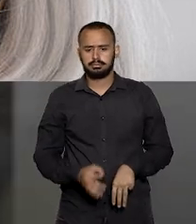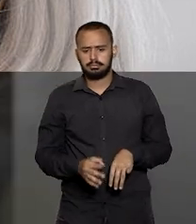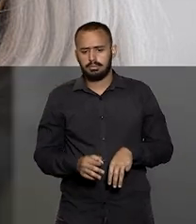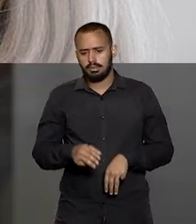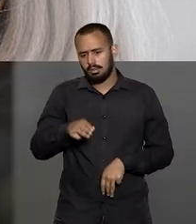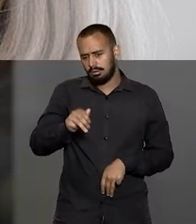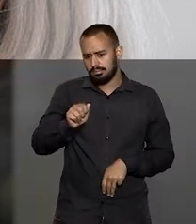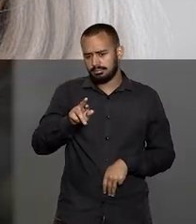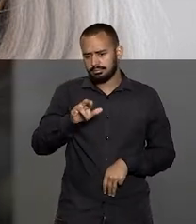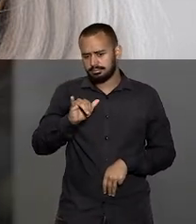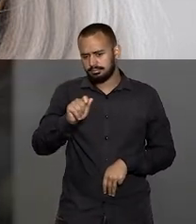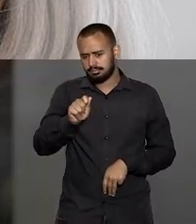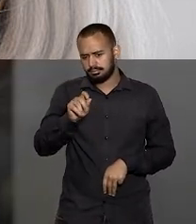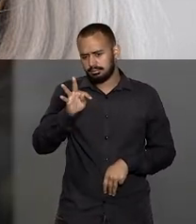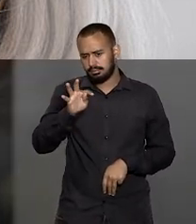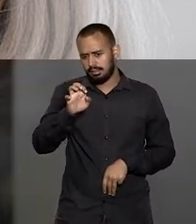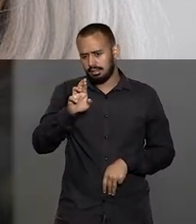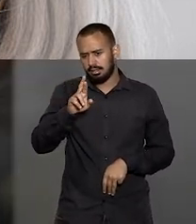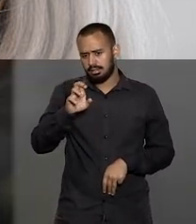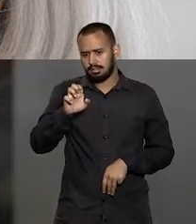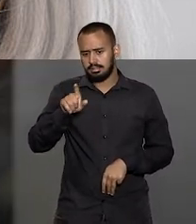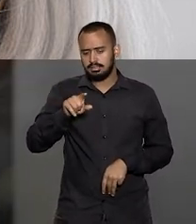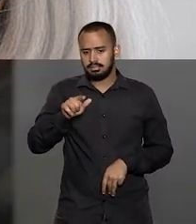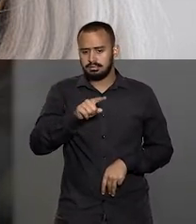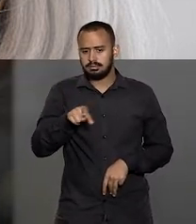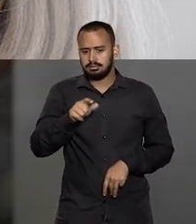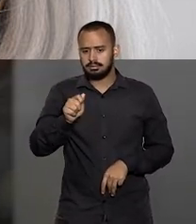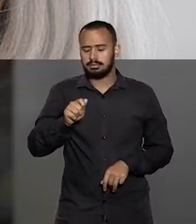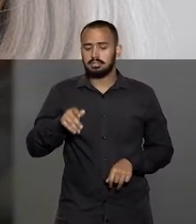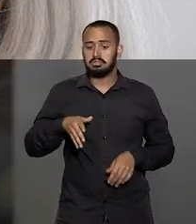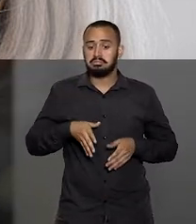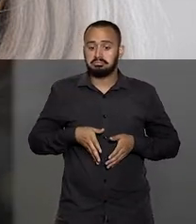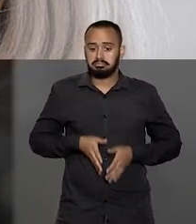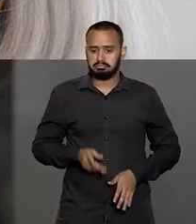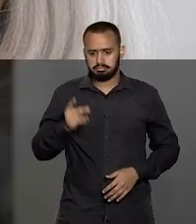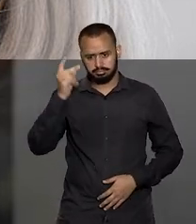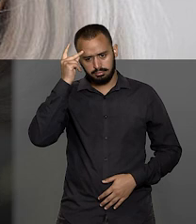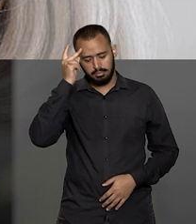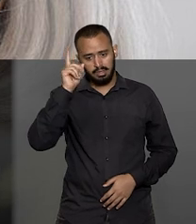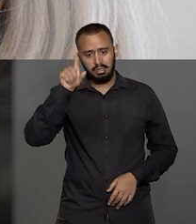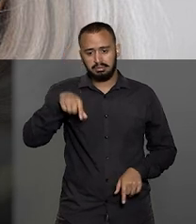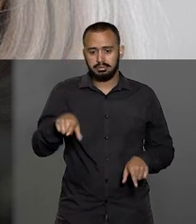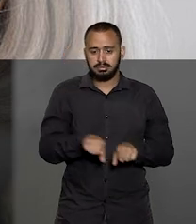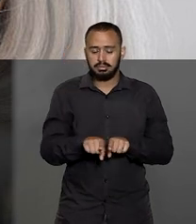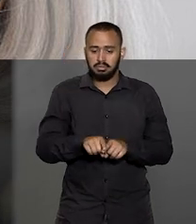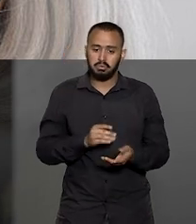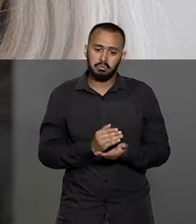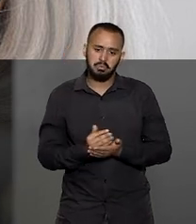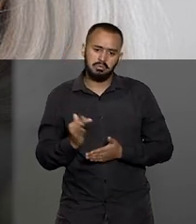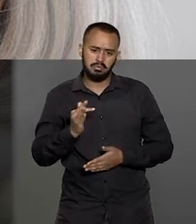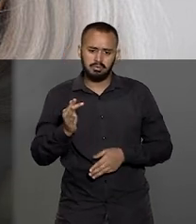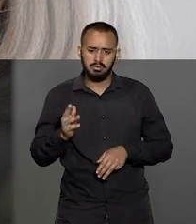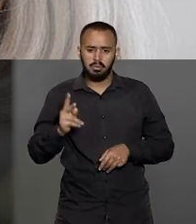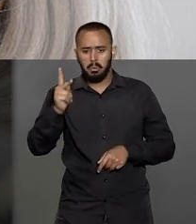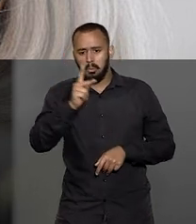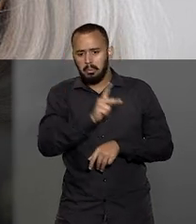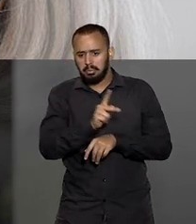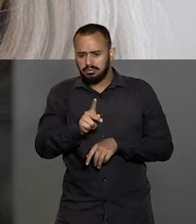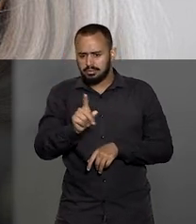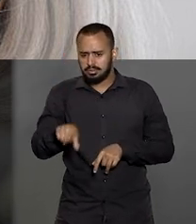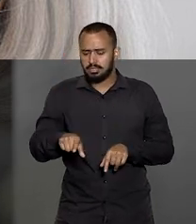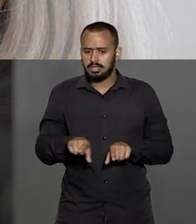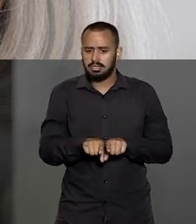A ministra Maria Tereza de Assis Moura nasceu em São Paulo, capital, onde também iniciou a trajetória acadêmica e profissional.